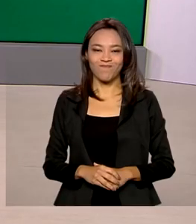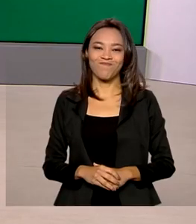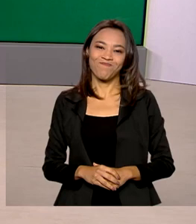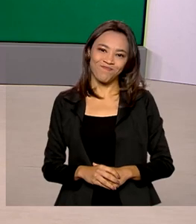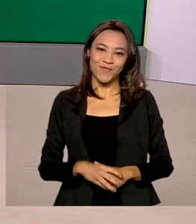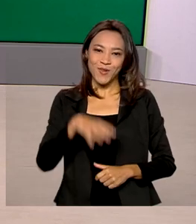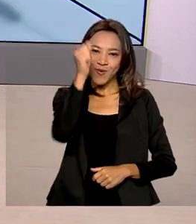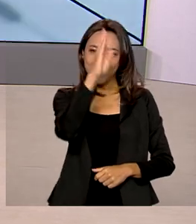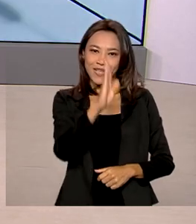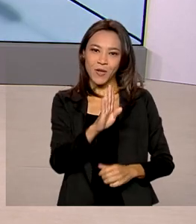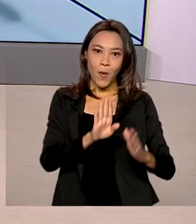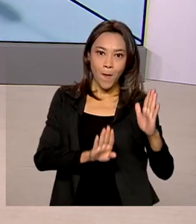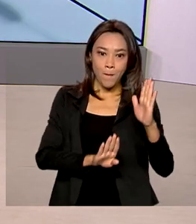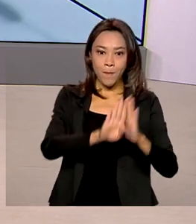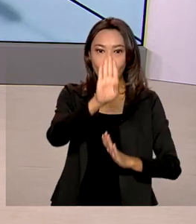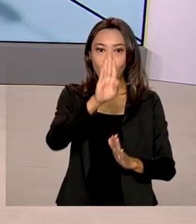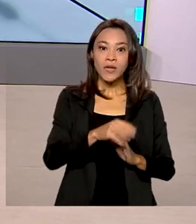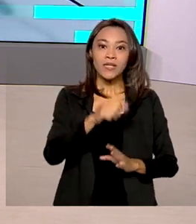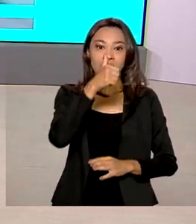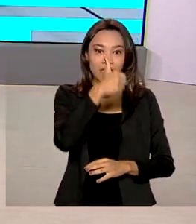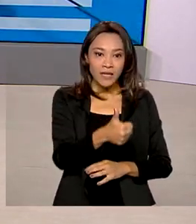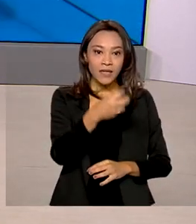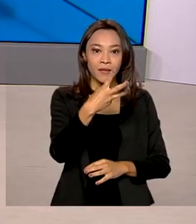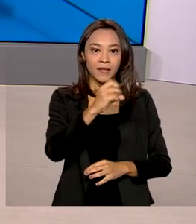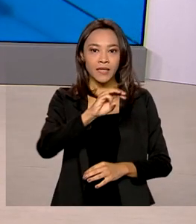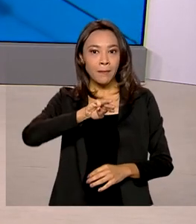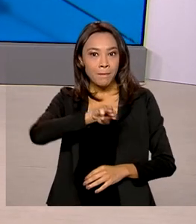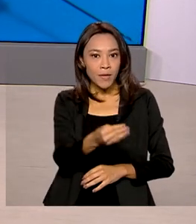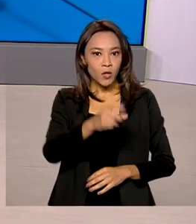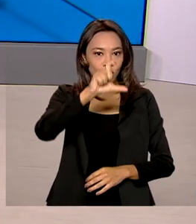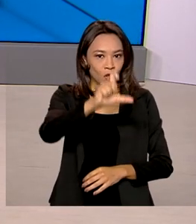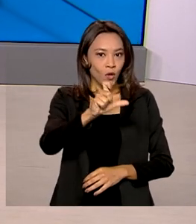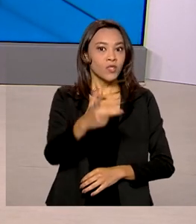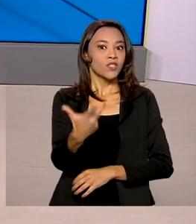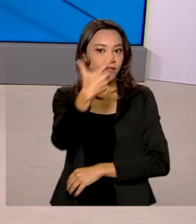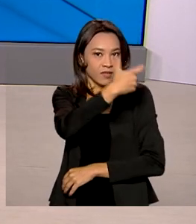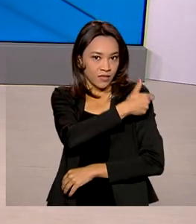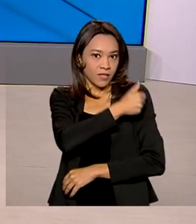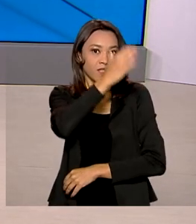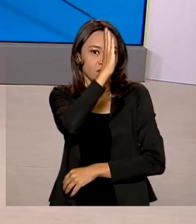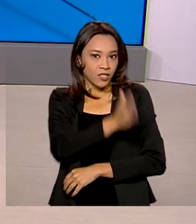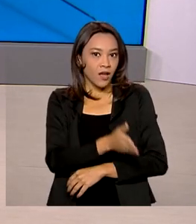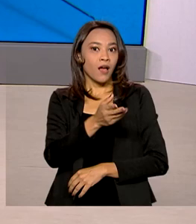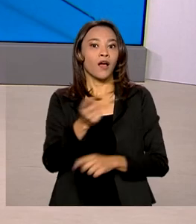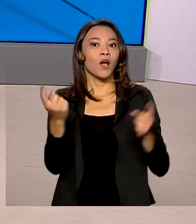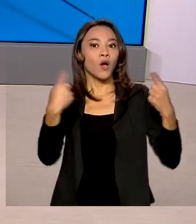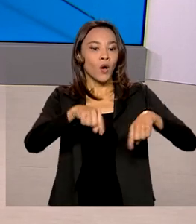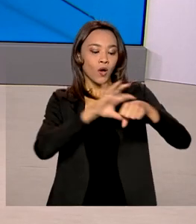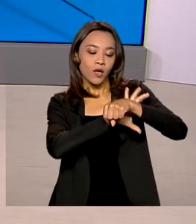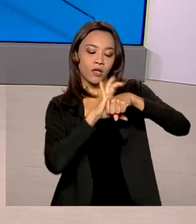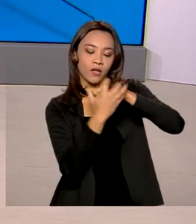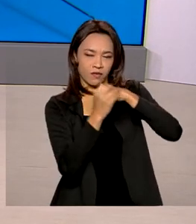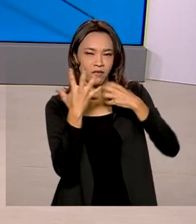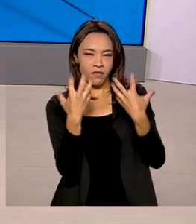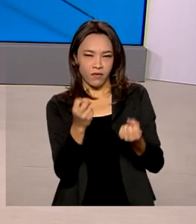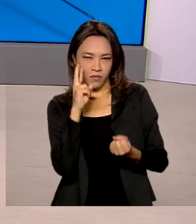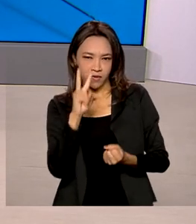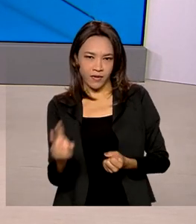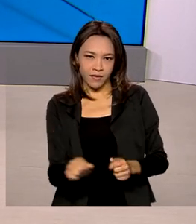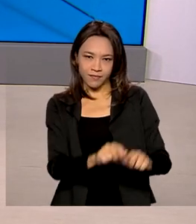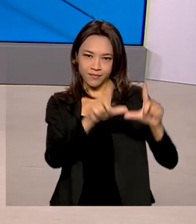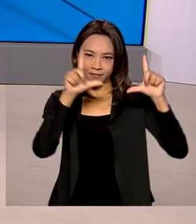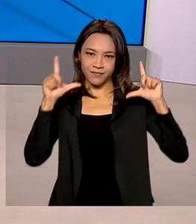O Brasil ultrapassou 130 milhões de doses de vacinas aplicadas contra a Covid-19. Vamos ver os números?